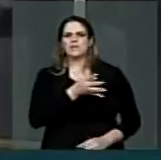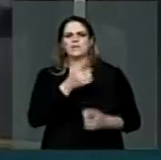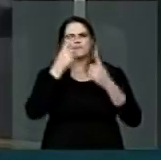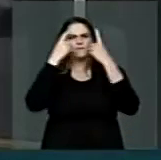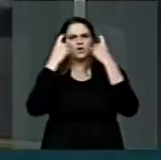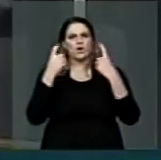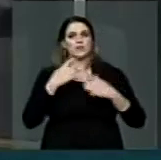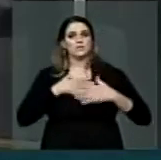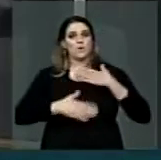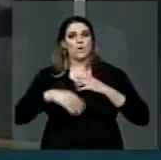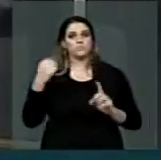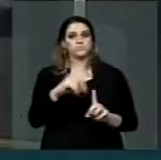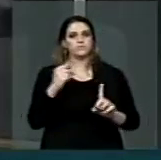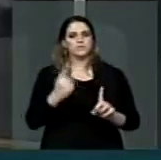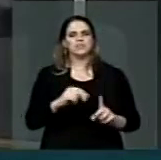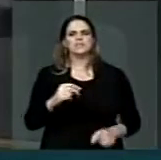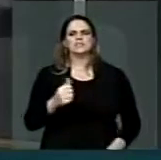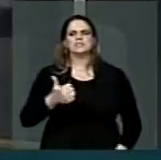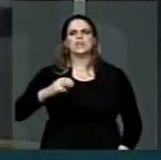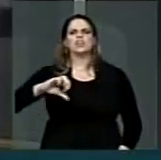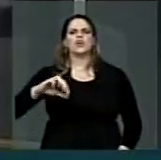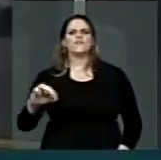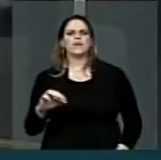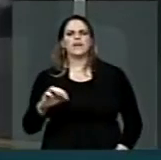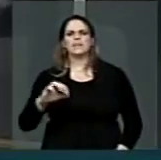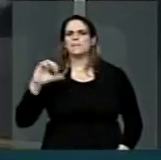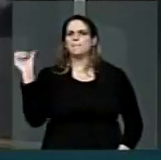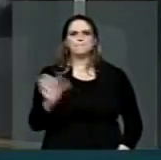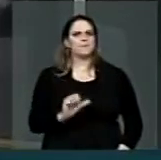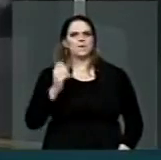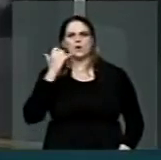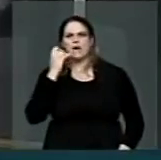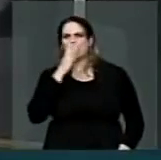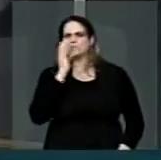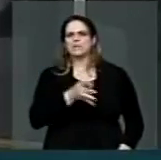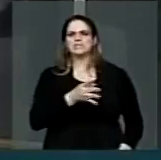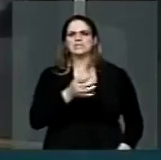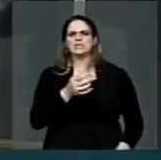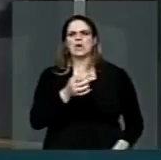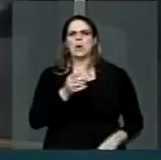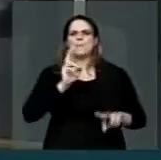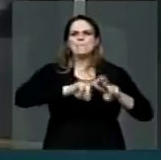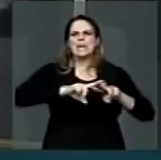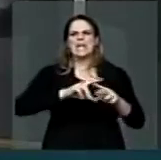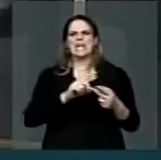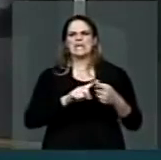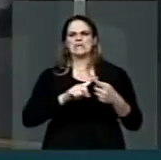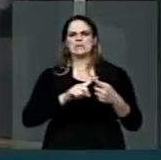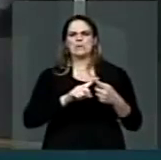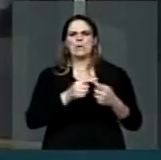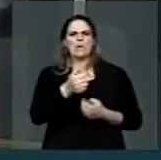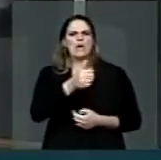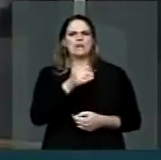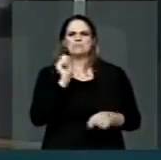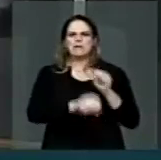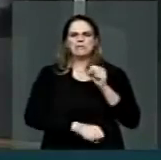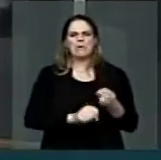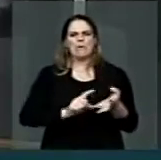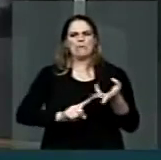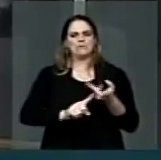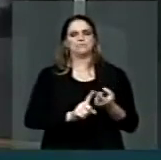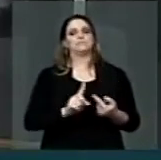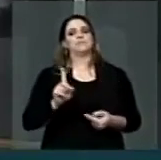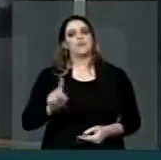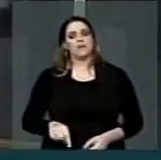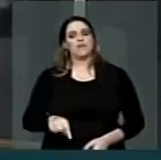193 relativas a casos mais extremos, como ameaças de morte e cárcere privado. Esses dados são do disco e